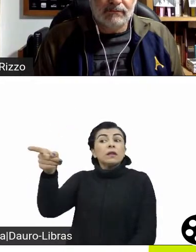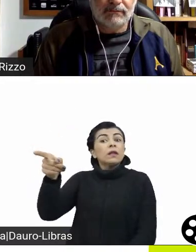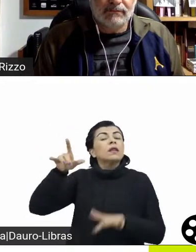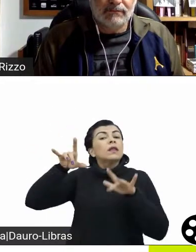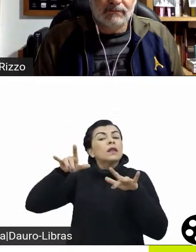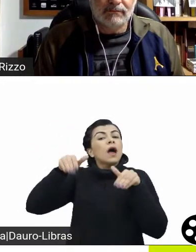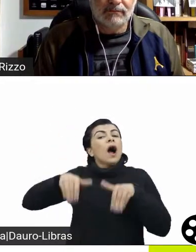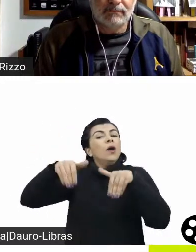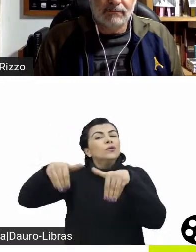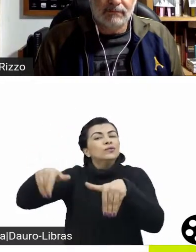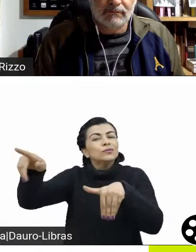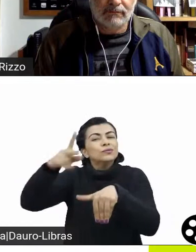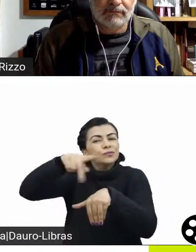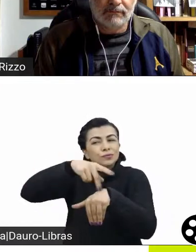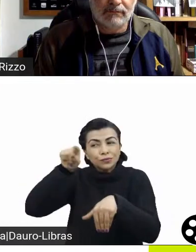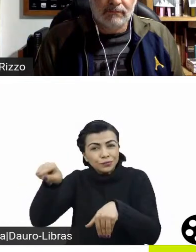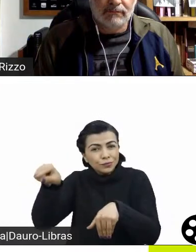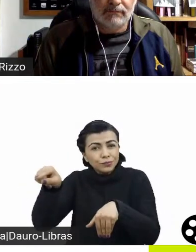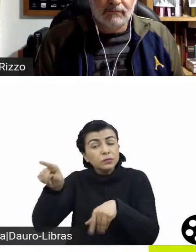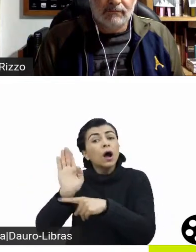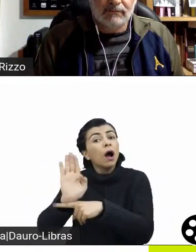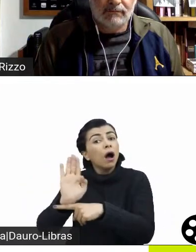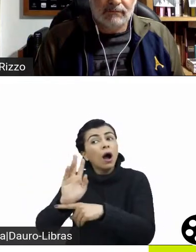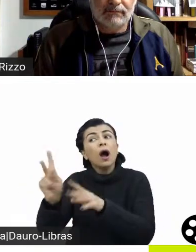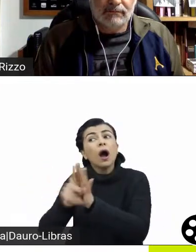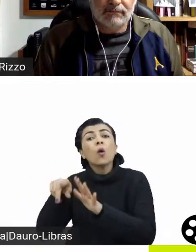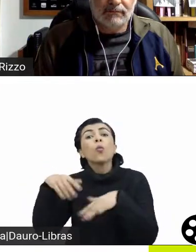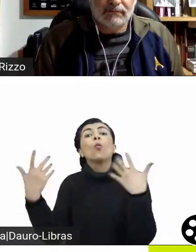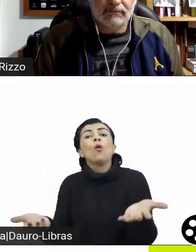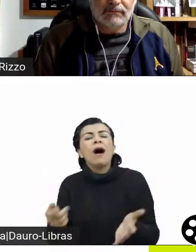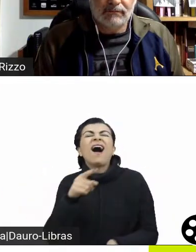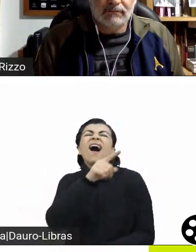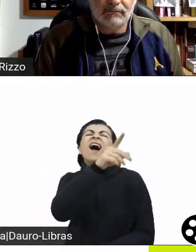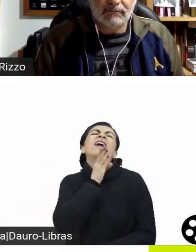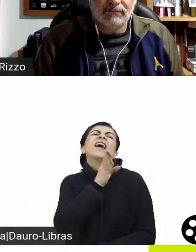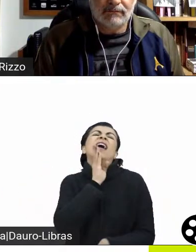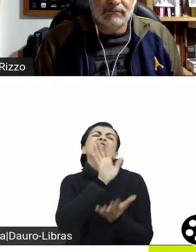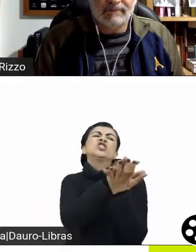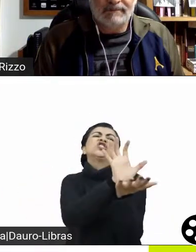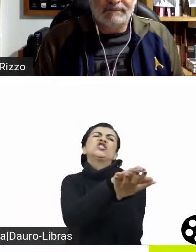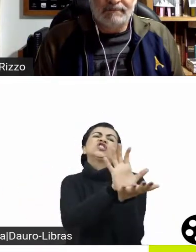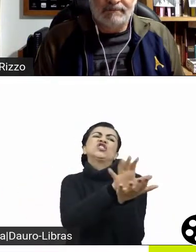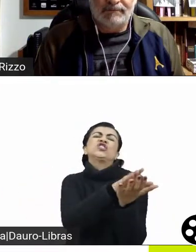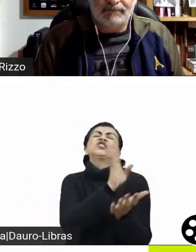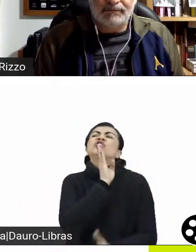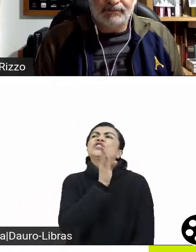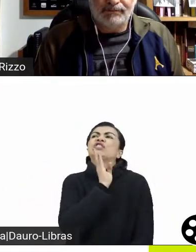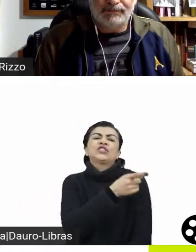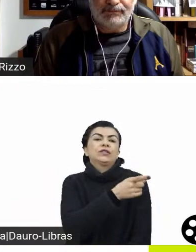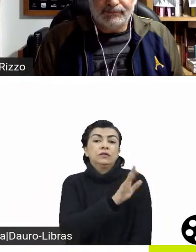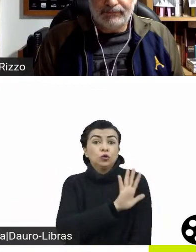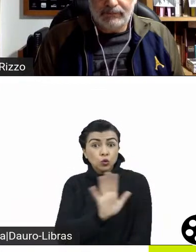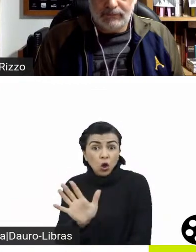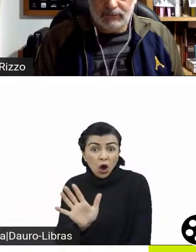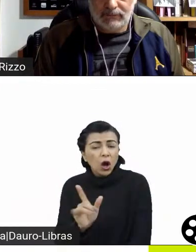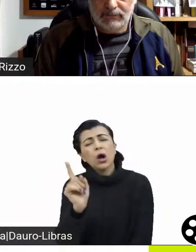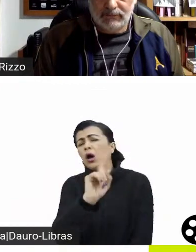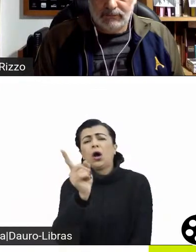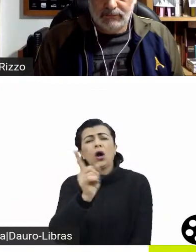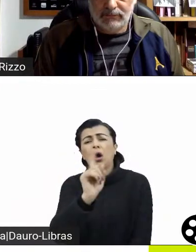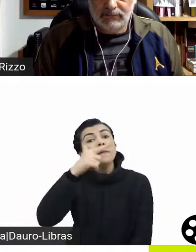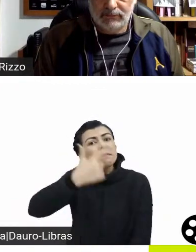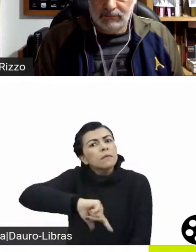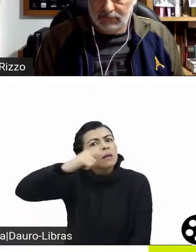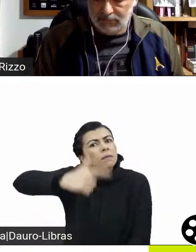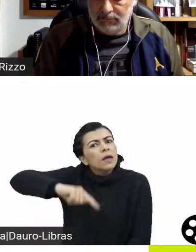em outros assuntos como a sociedade australiana, criam personagens que são diferentes, eles trazem novos atores